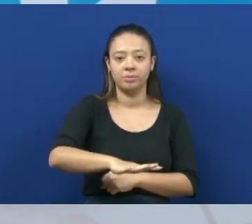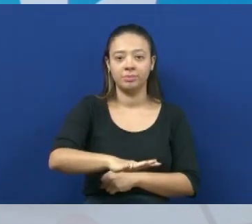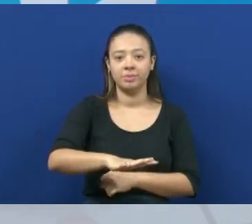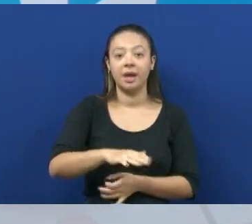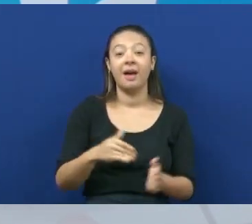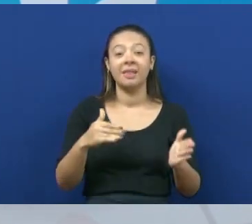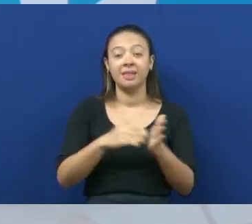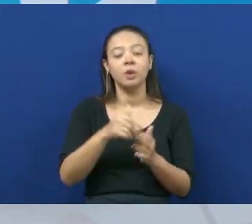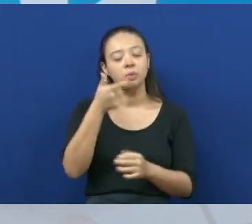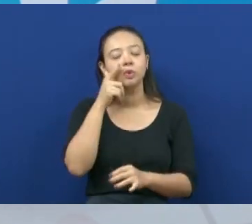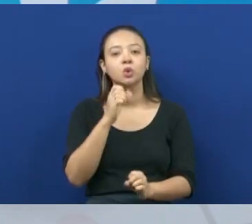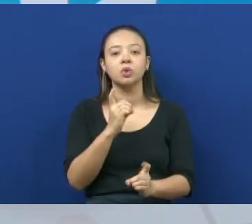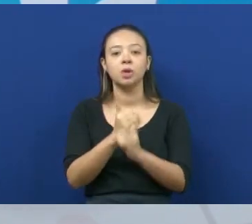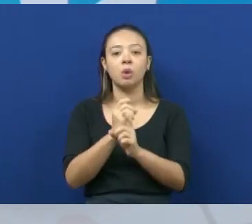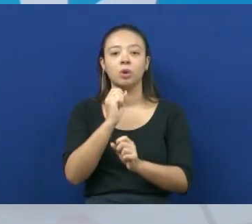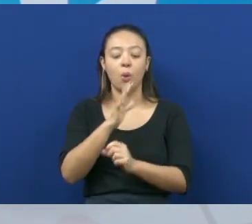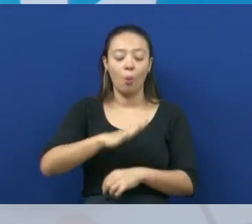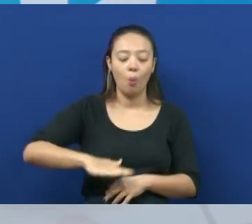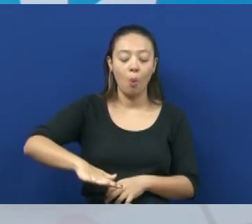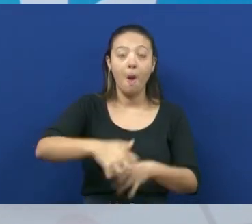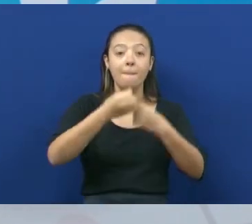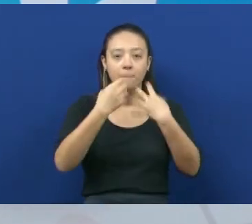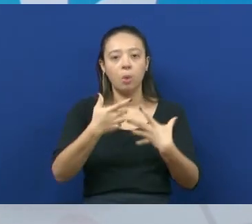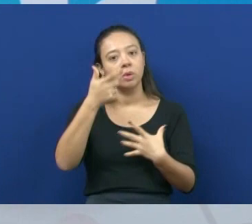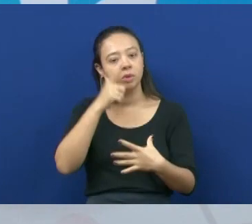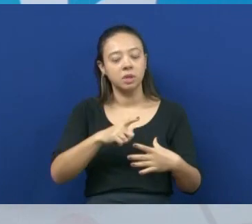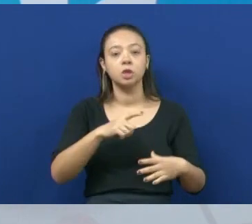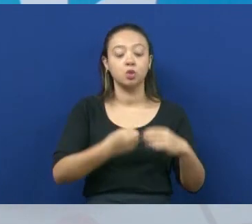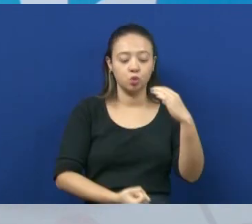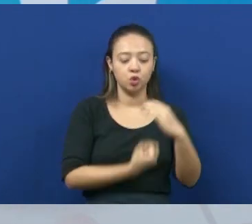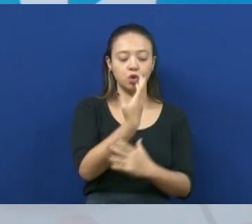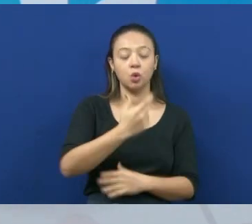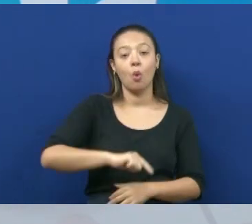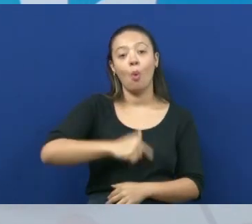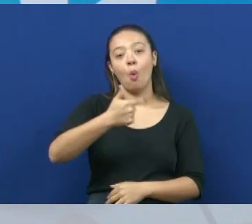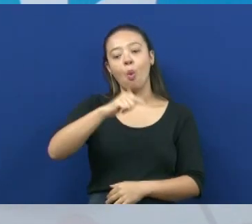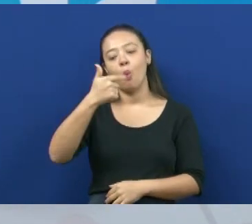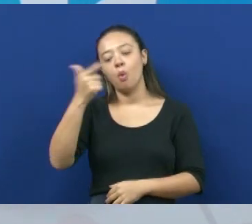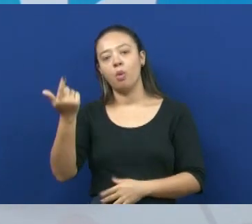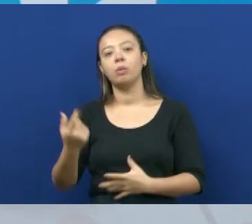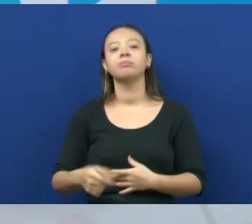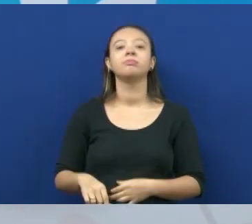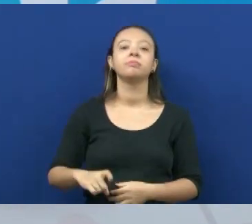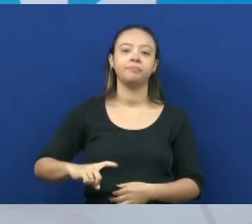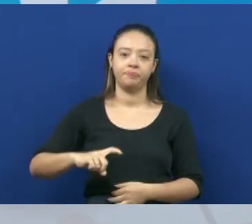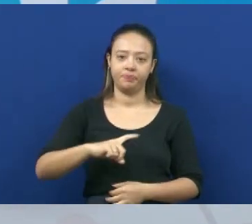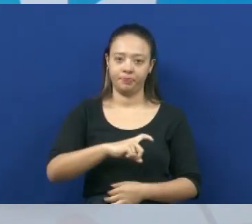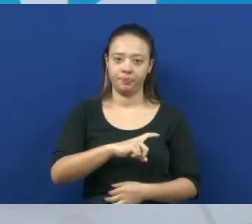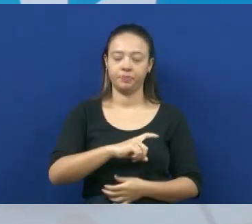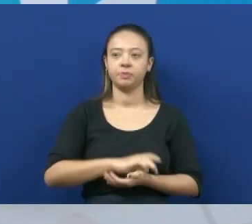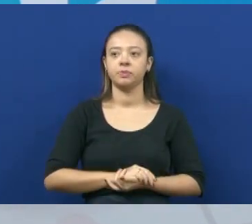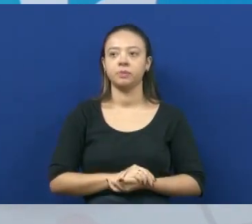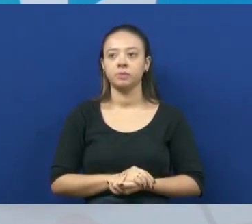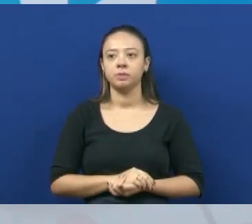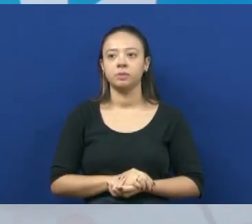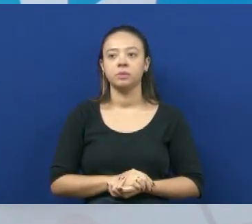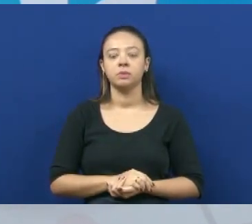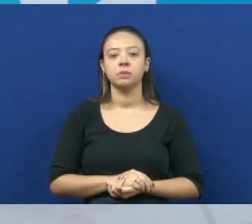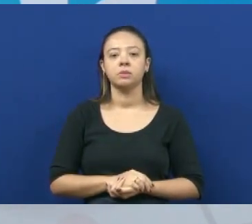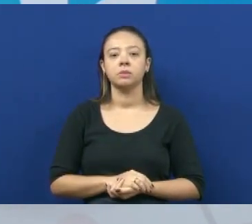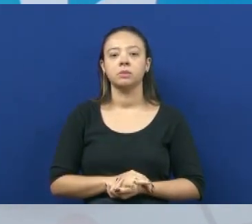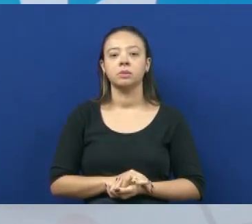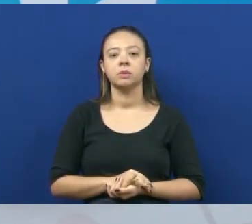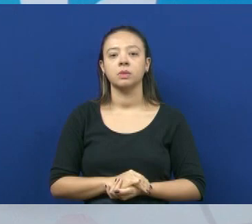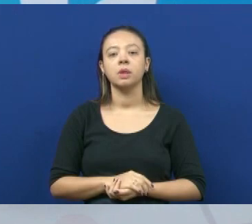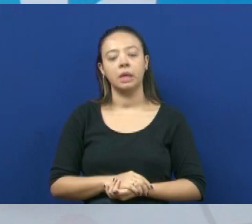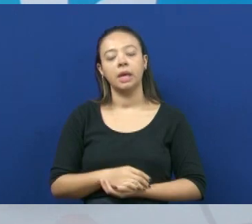favoráveis para se reproduzir. E é estranho, não que seja estranho, mas é